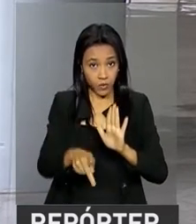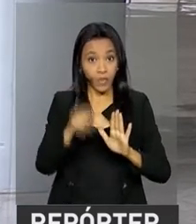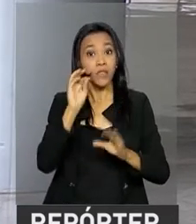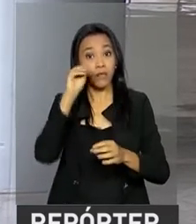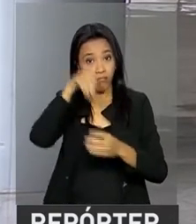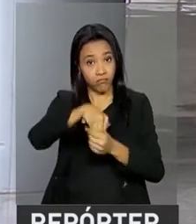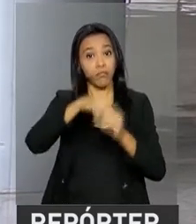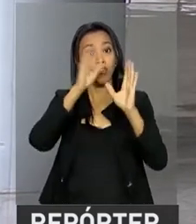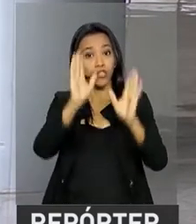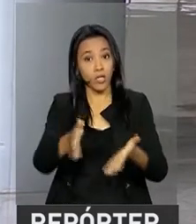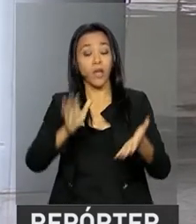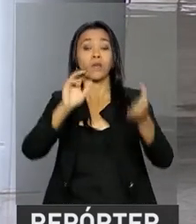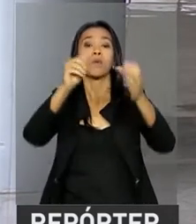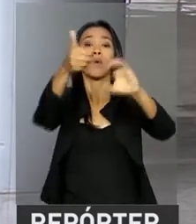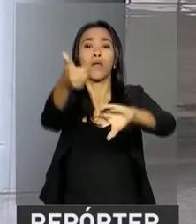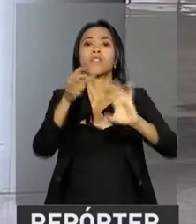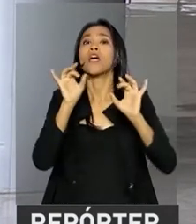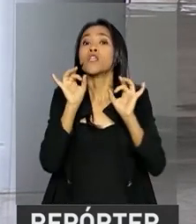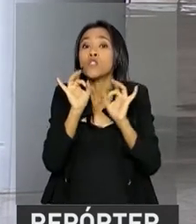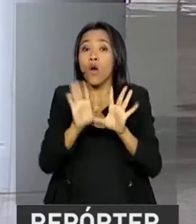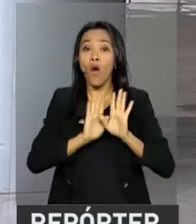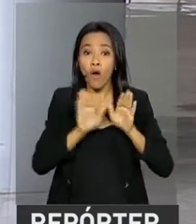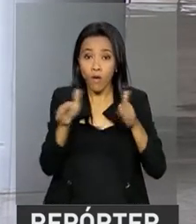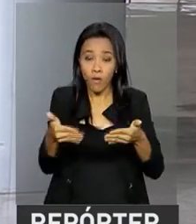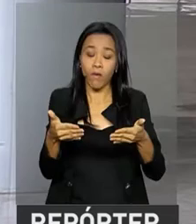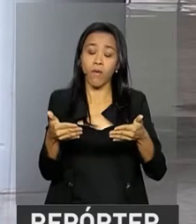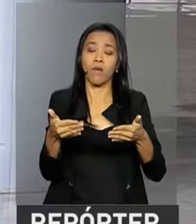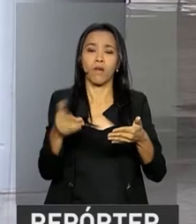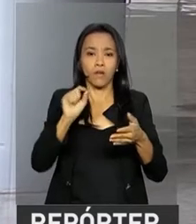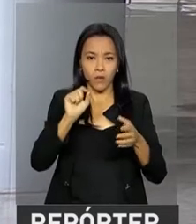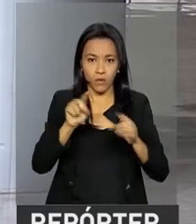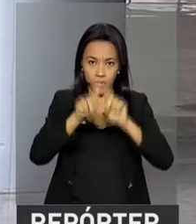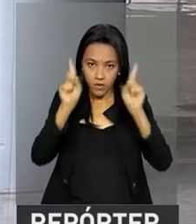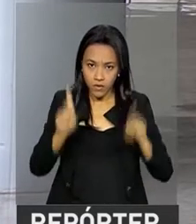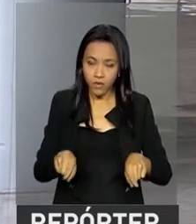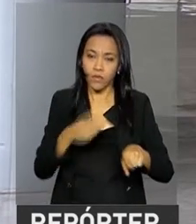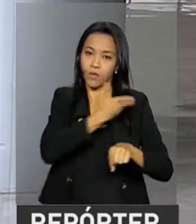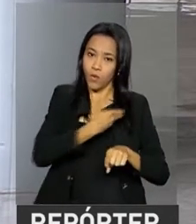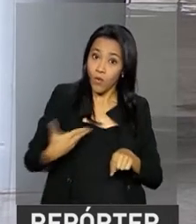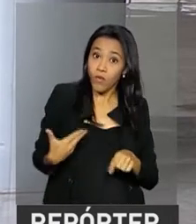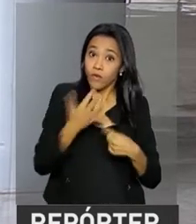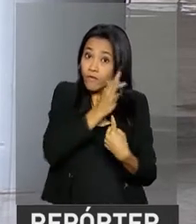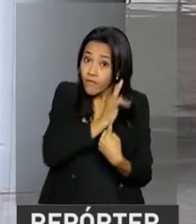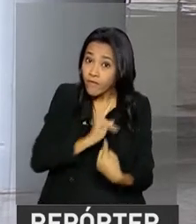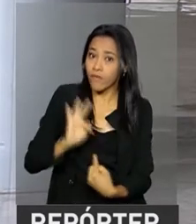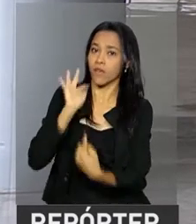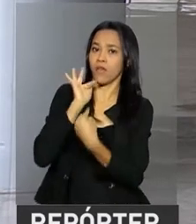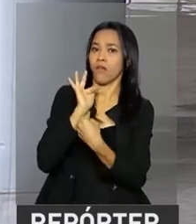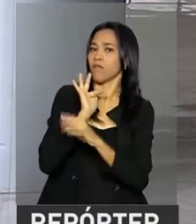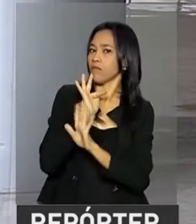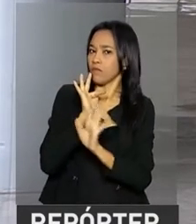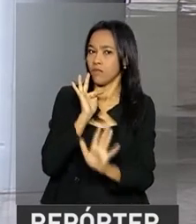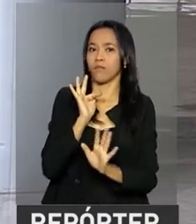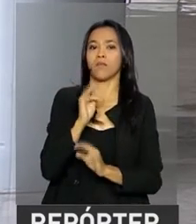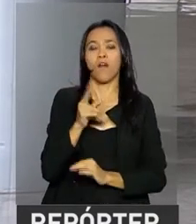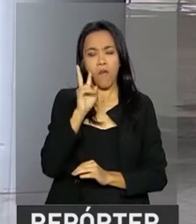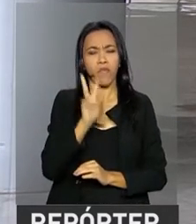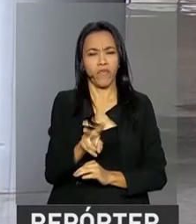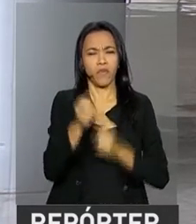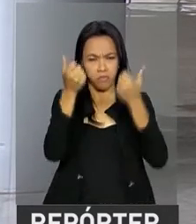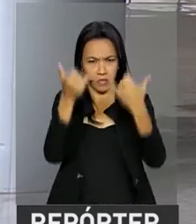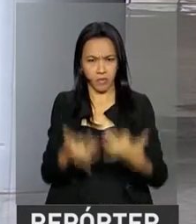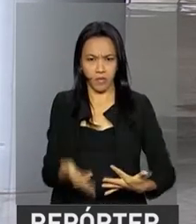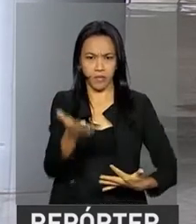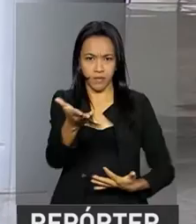vai, com relação aos servidores públicos, vai envolver apenas aqueles na esfera federal. Vamos ouvir um trecho do que o presidente